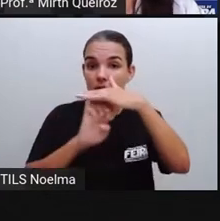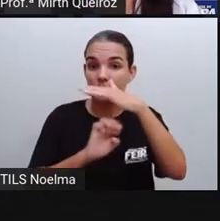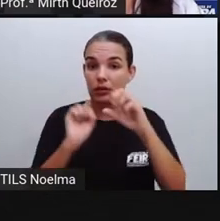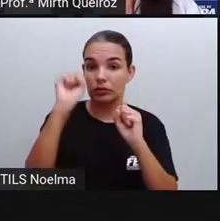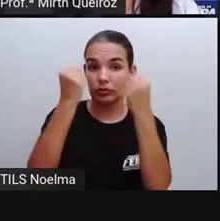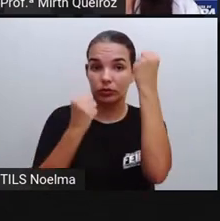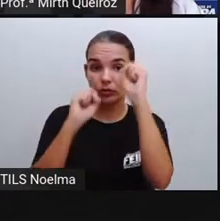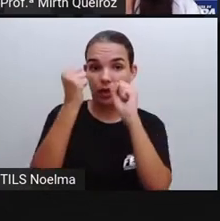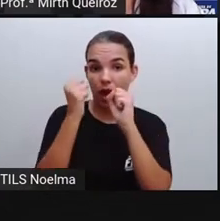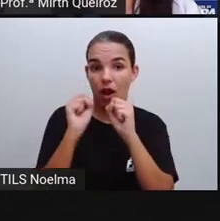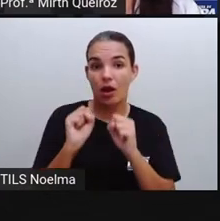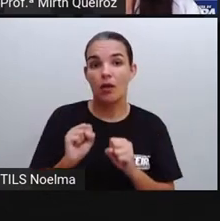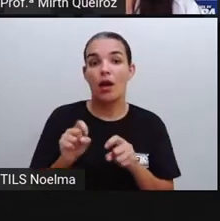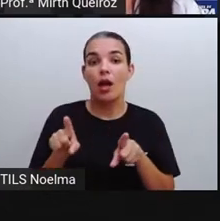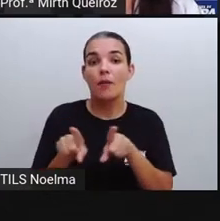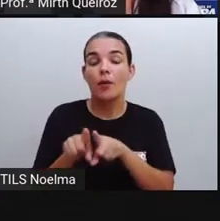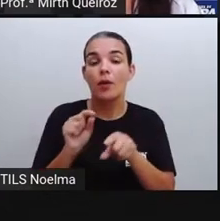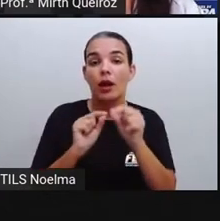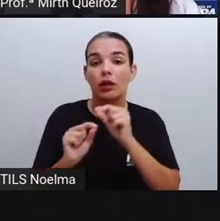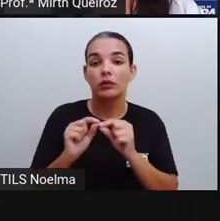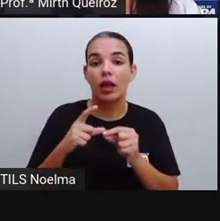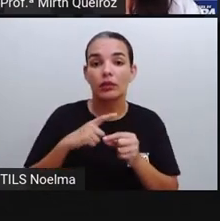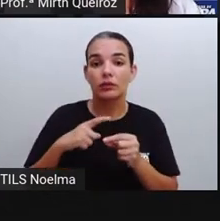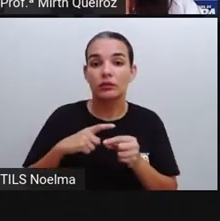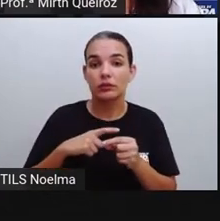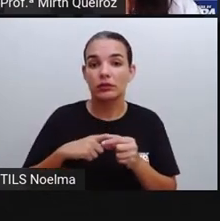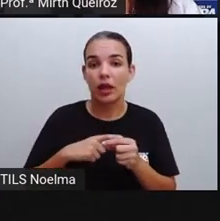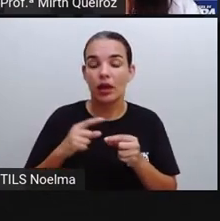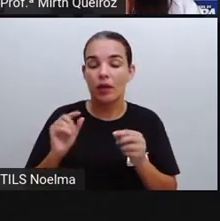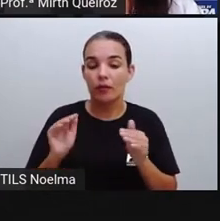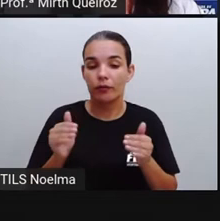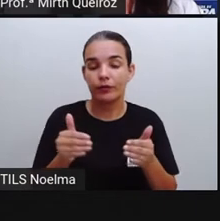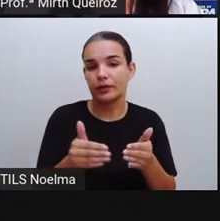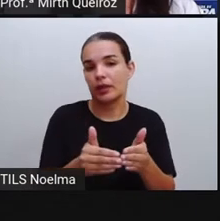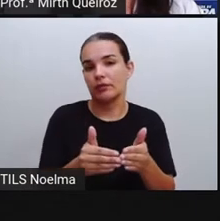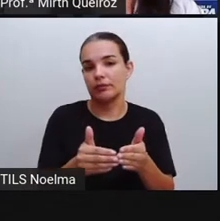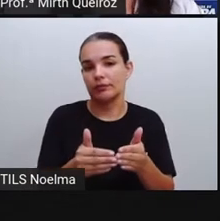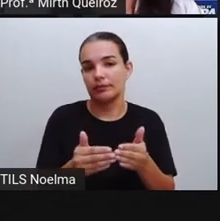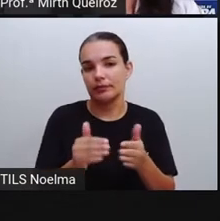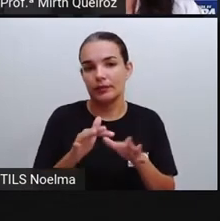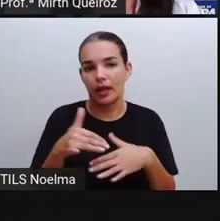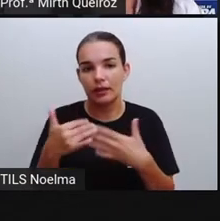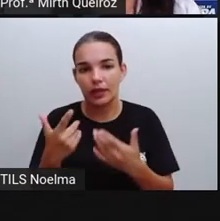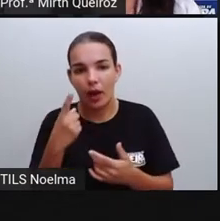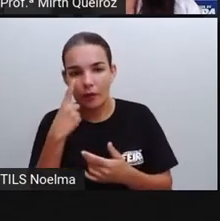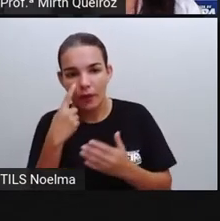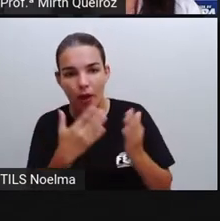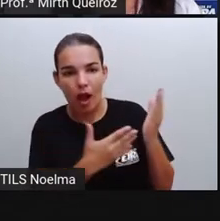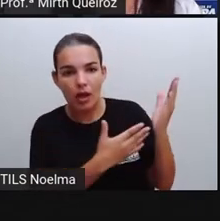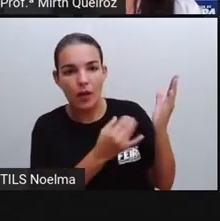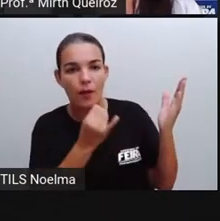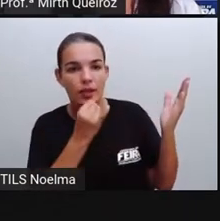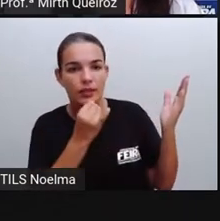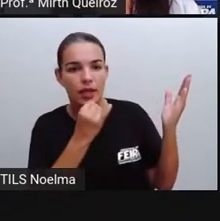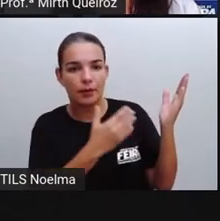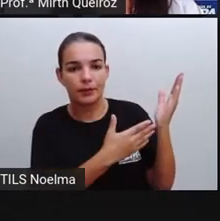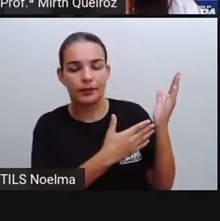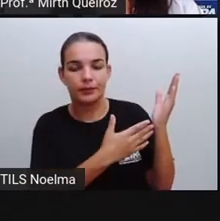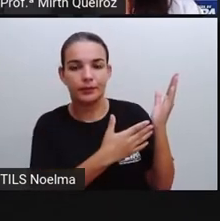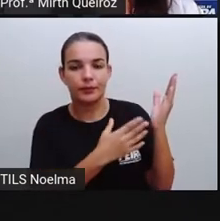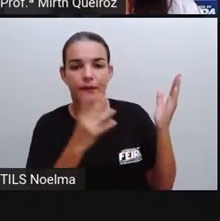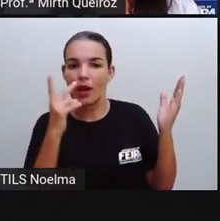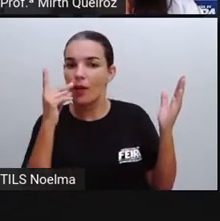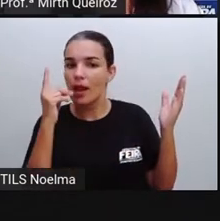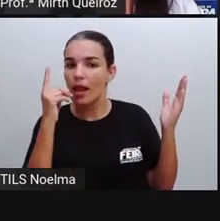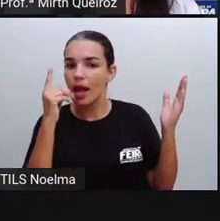para que pudesse atender a uma determinada finalidade. Então, aí, a gente tem como exemplo o lápis,